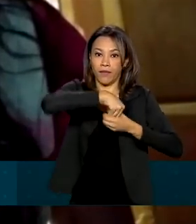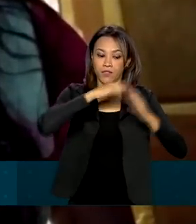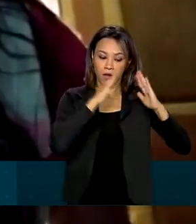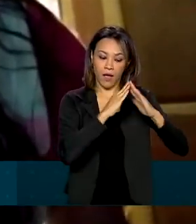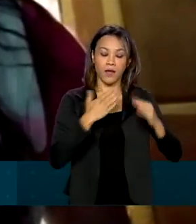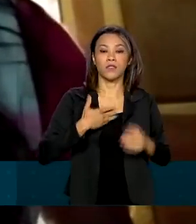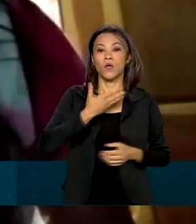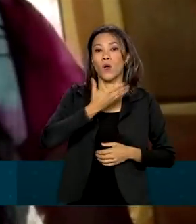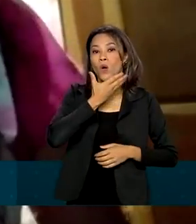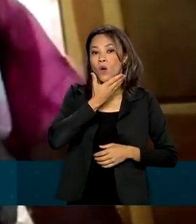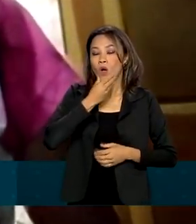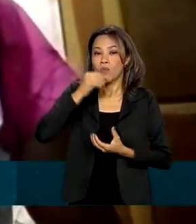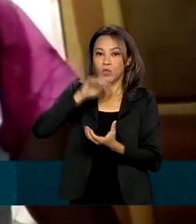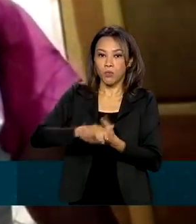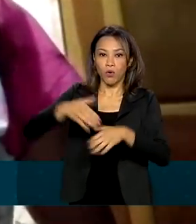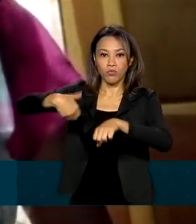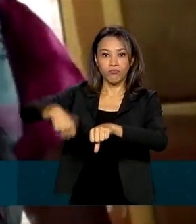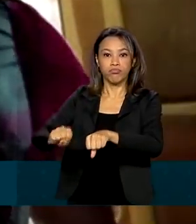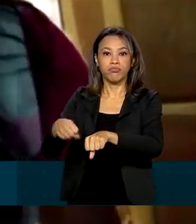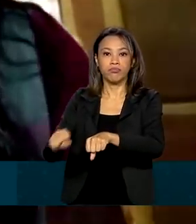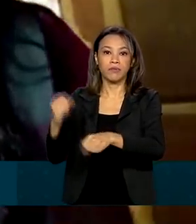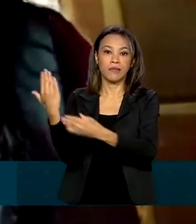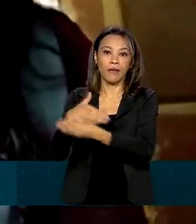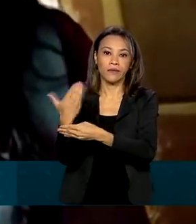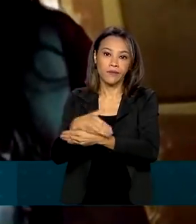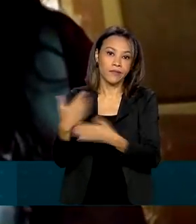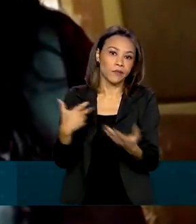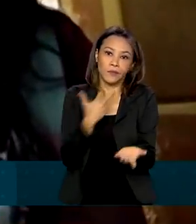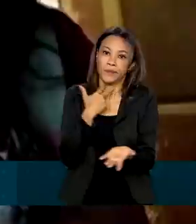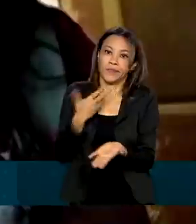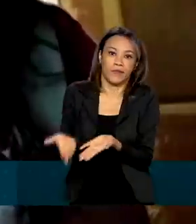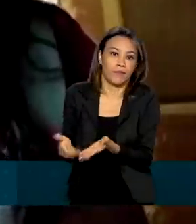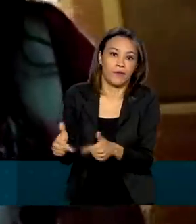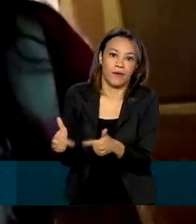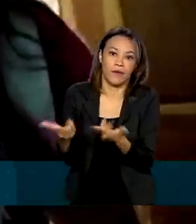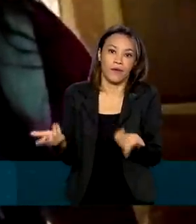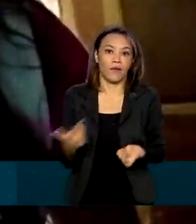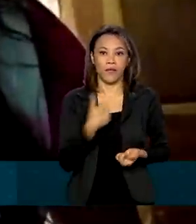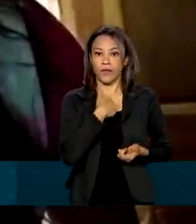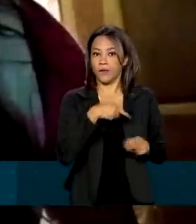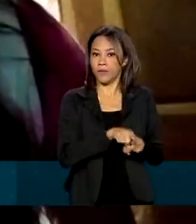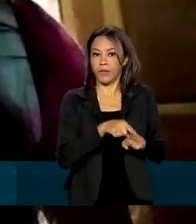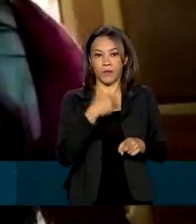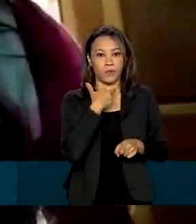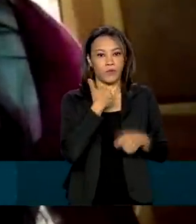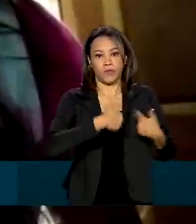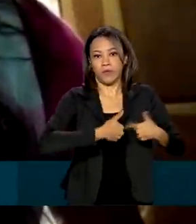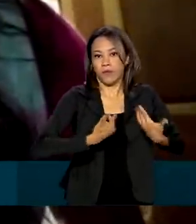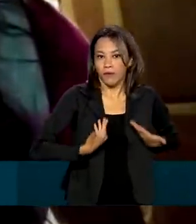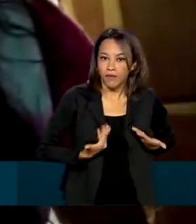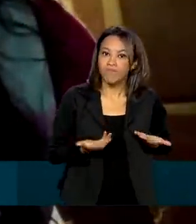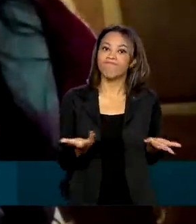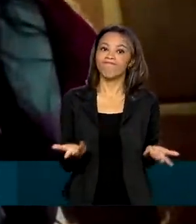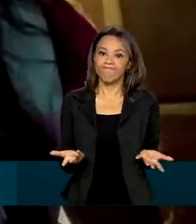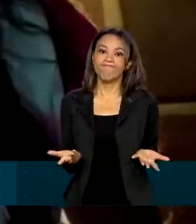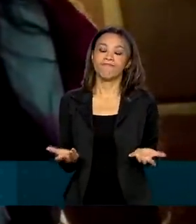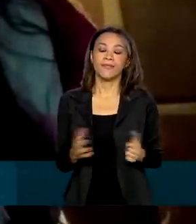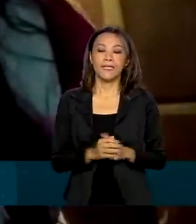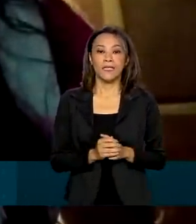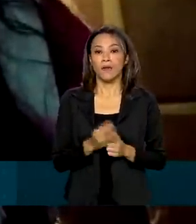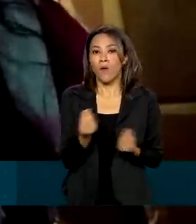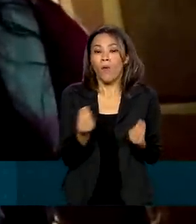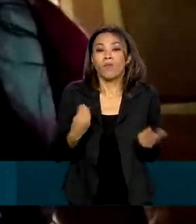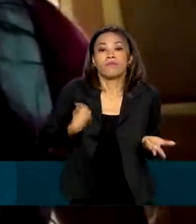é mototaxista, mototaxista não podia trabalhar, eu também não podia trabalhar. Aí como nós